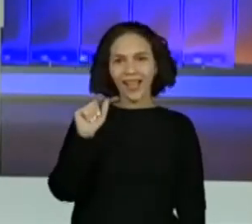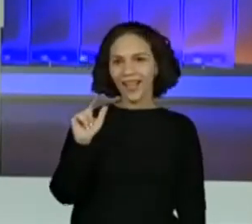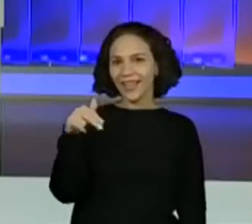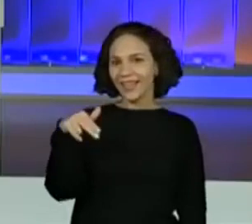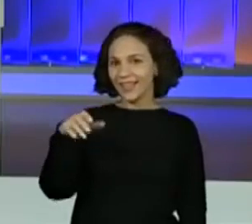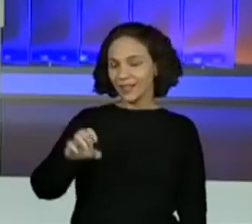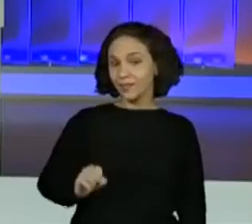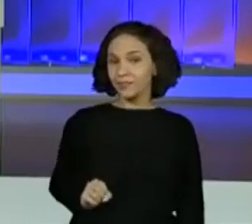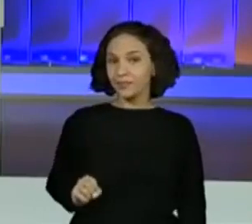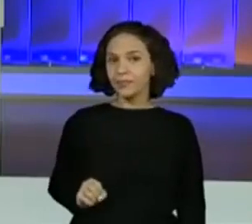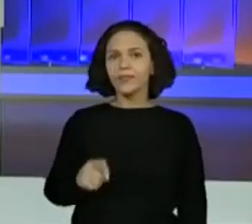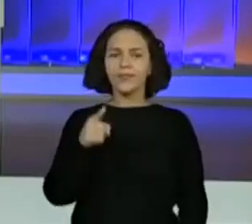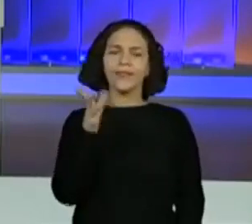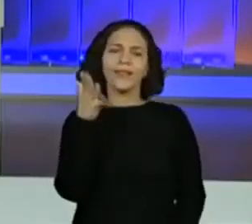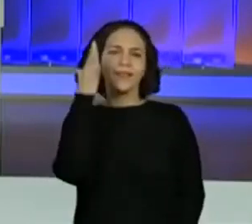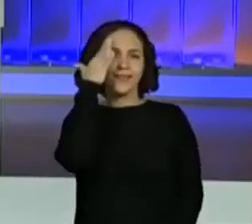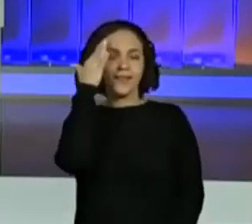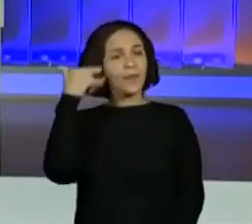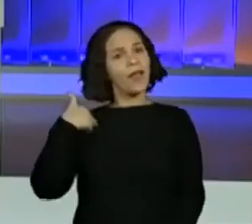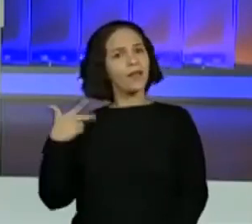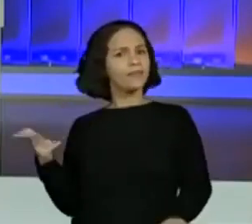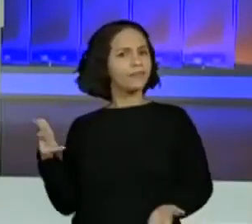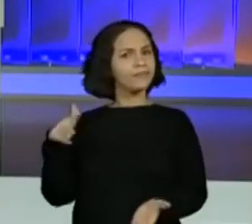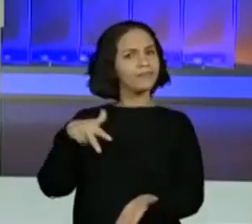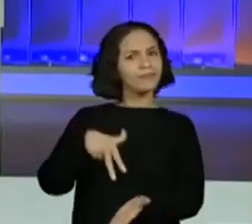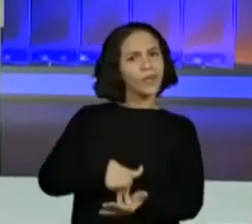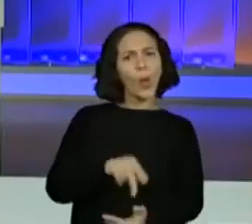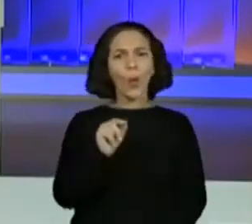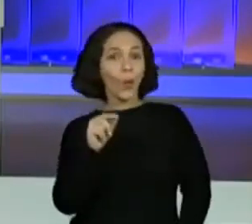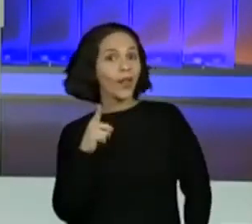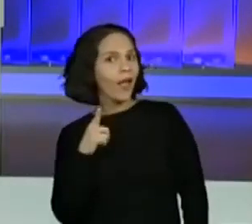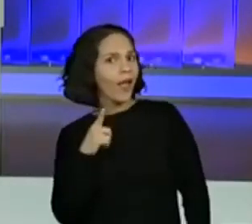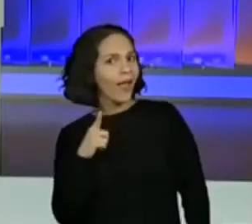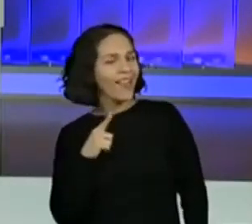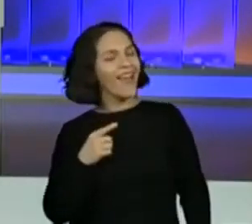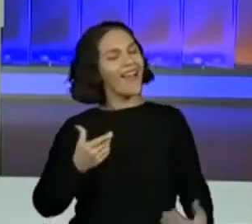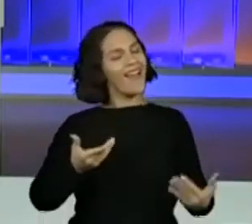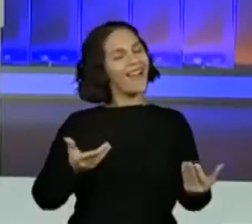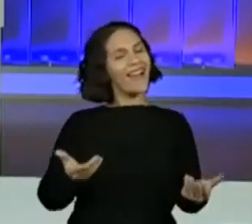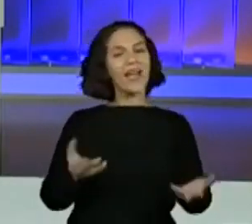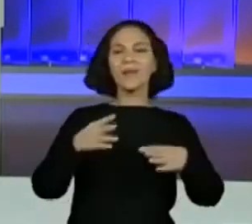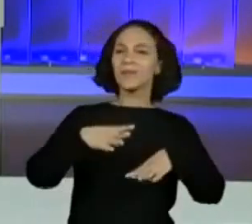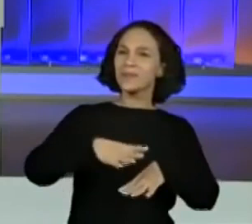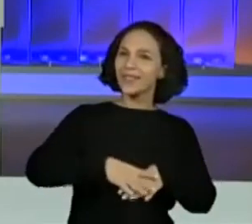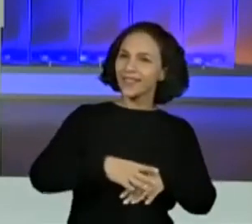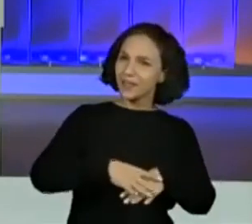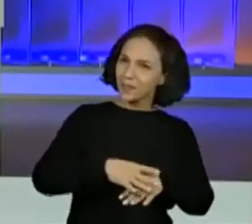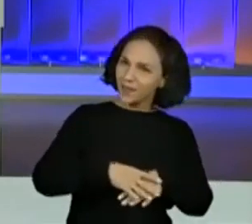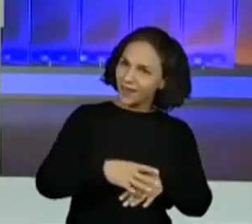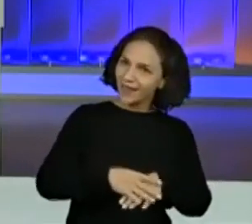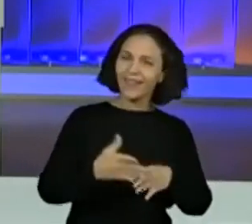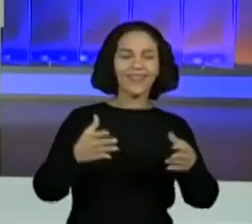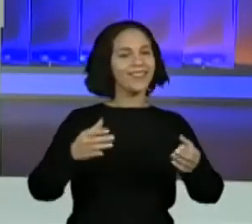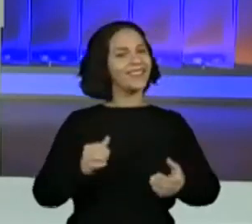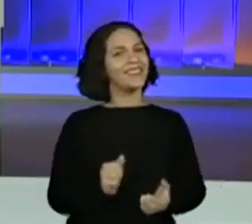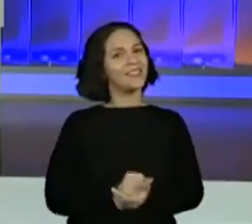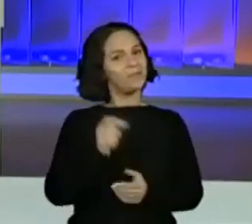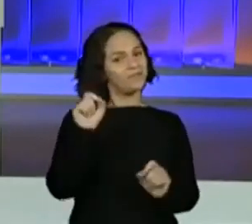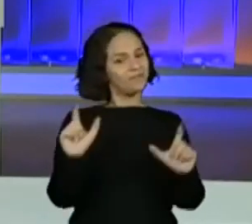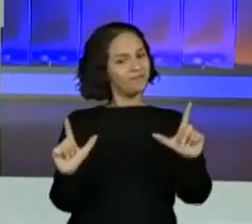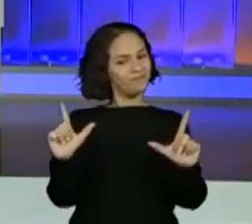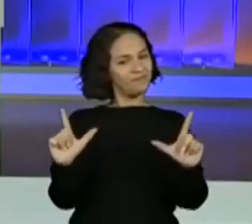Gack. E vocês já sabem que se eu estou na área, é mais um dia de matemática na sua